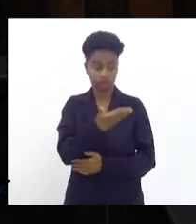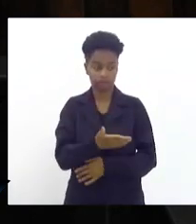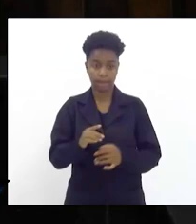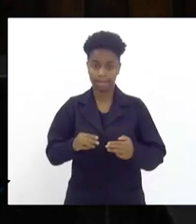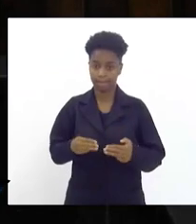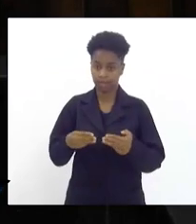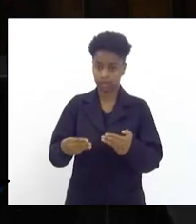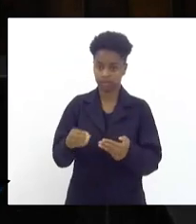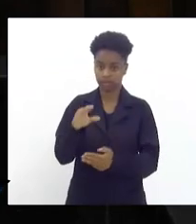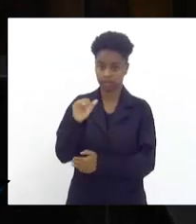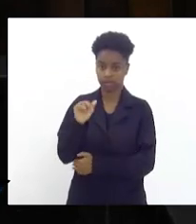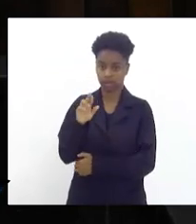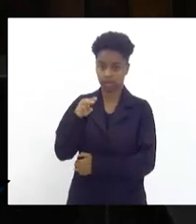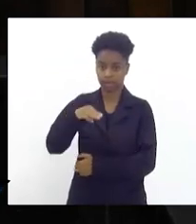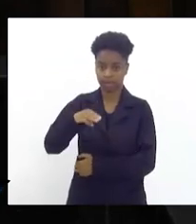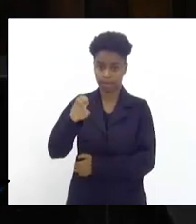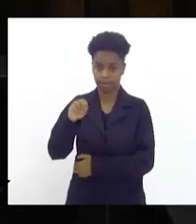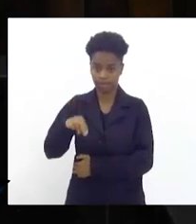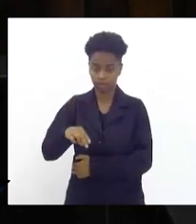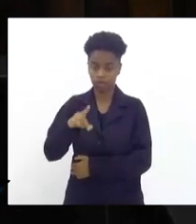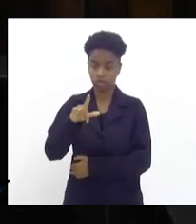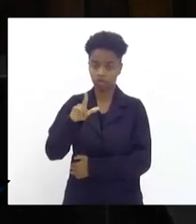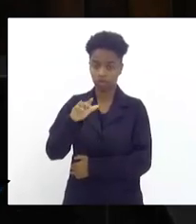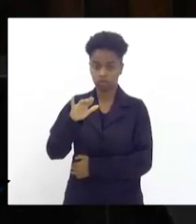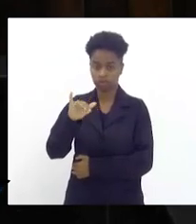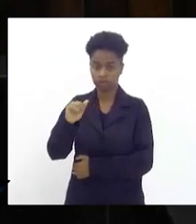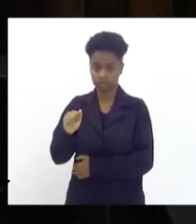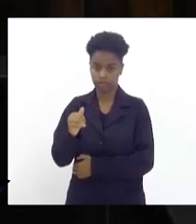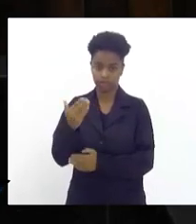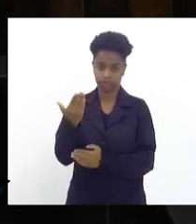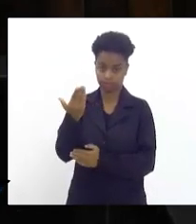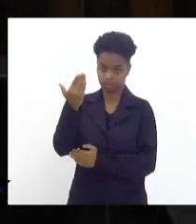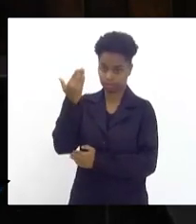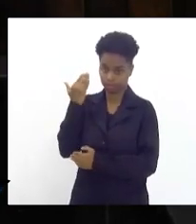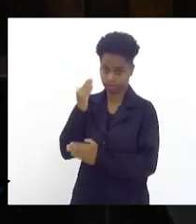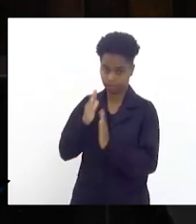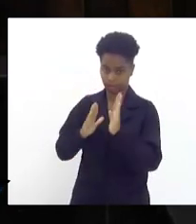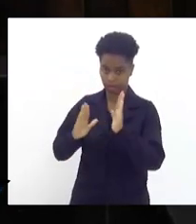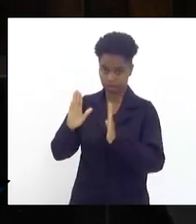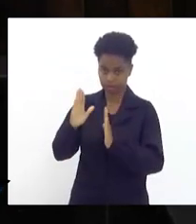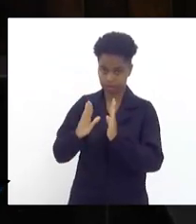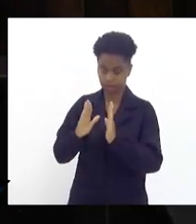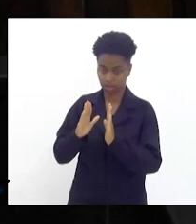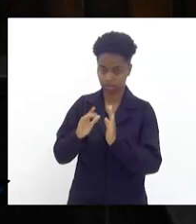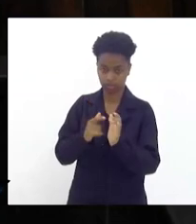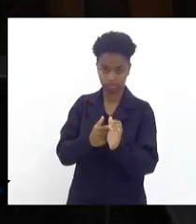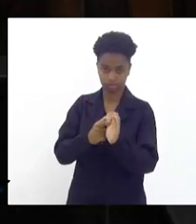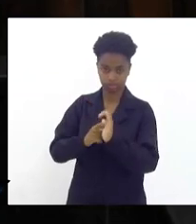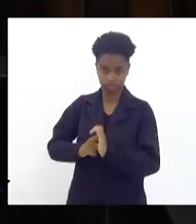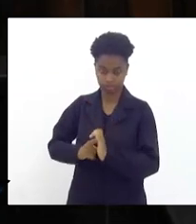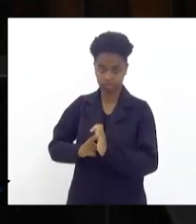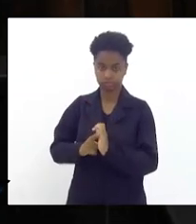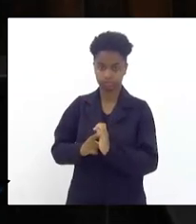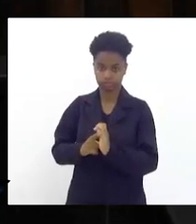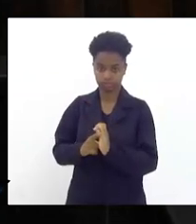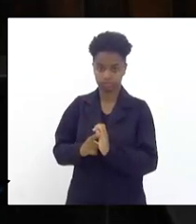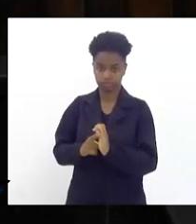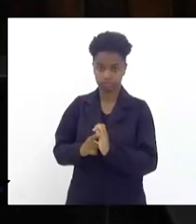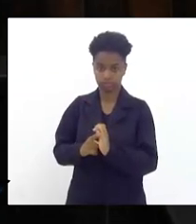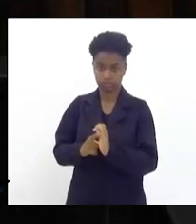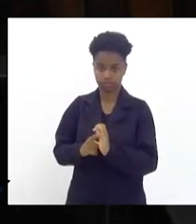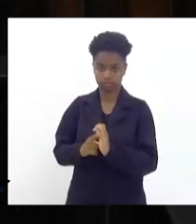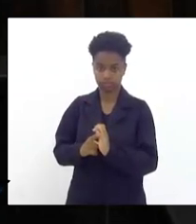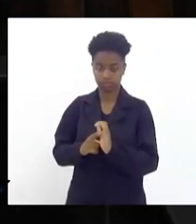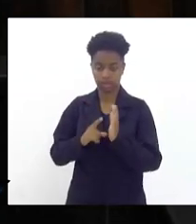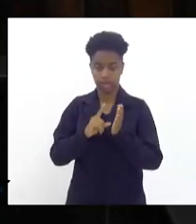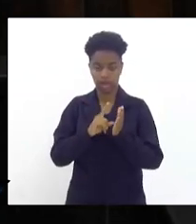naquela oportunidade, fez suspender os